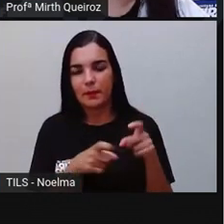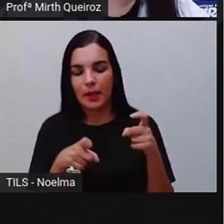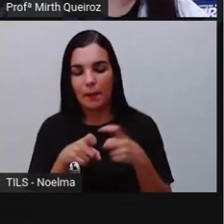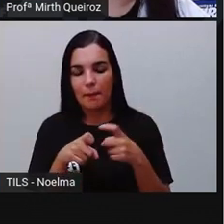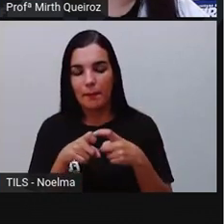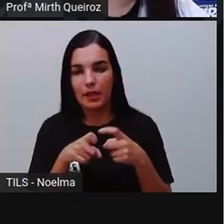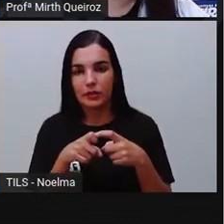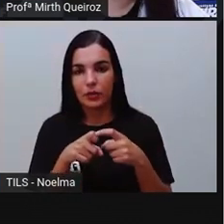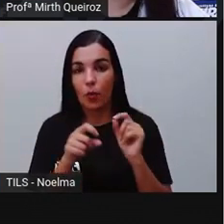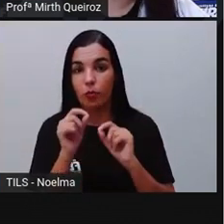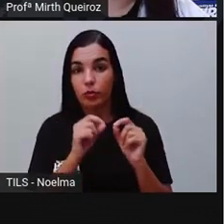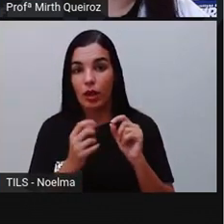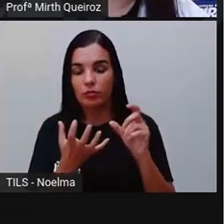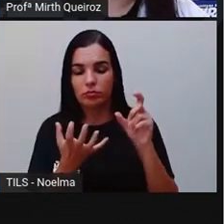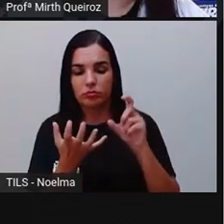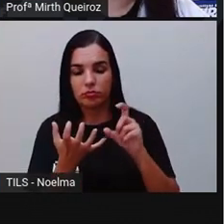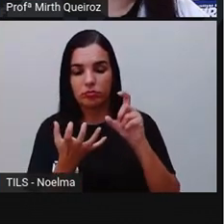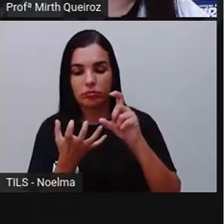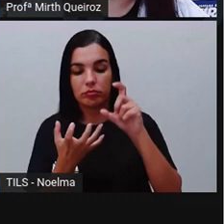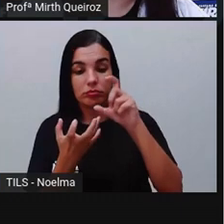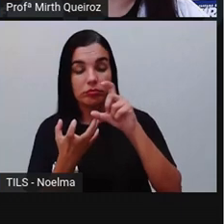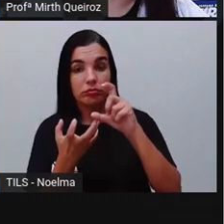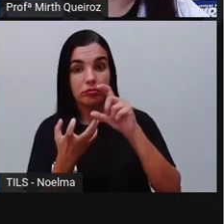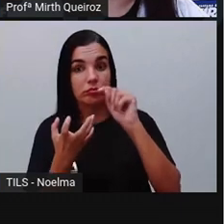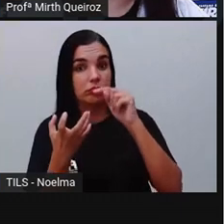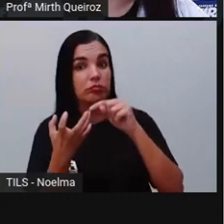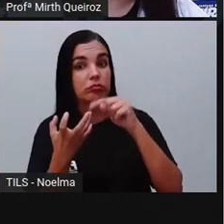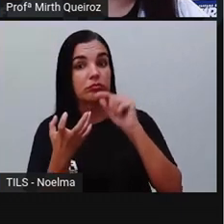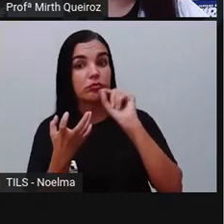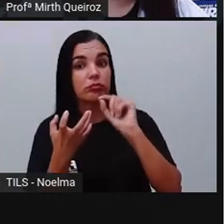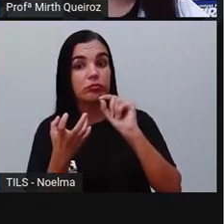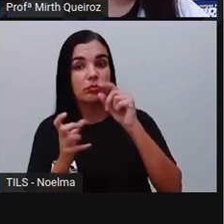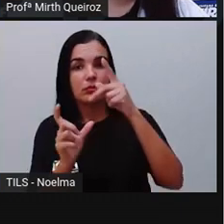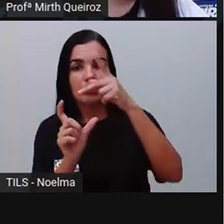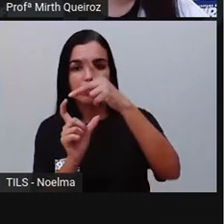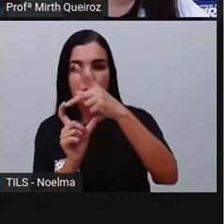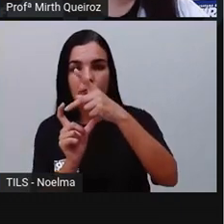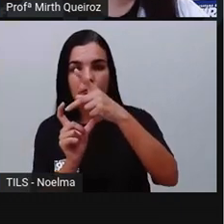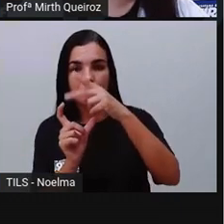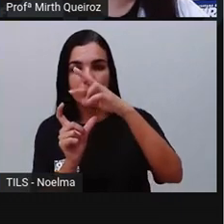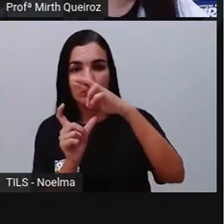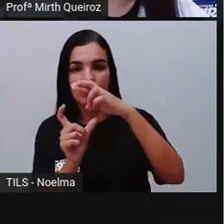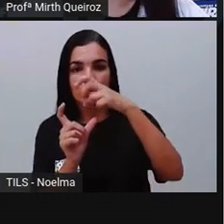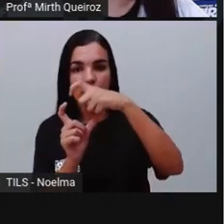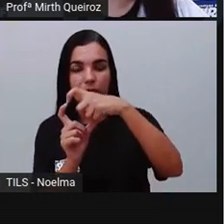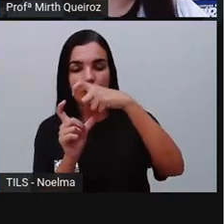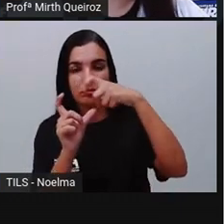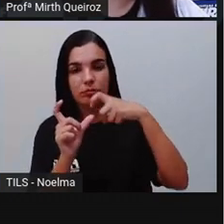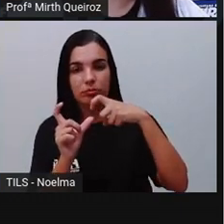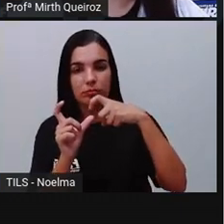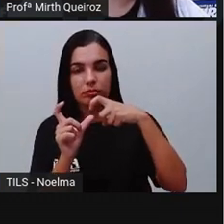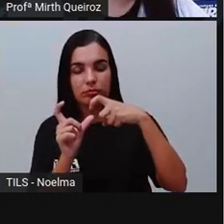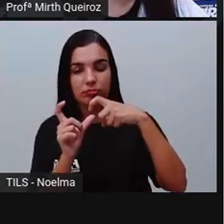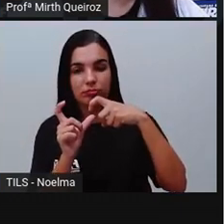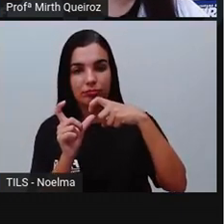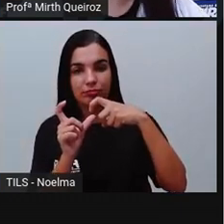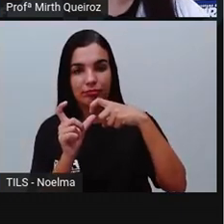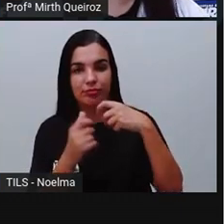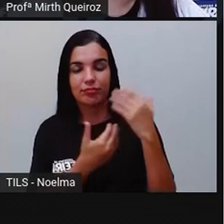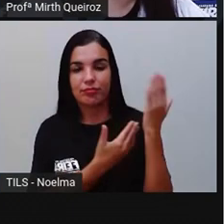A antepenúltima sílaba. Então, se trata de quê? Uma palavra proparoxítona.